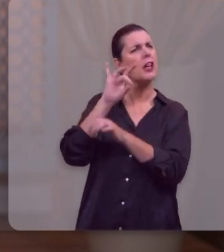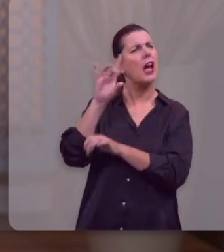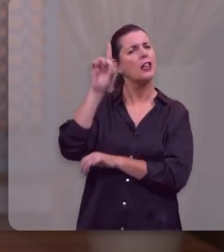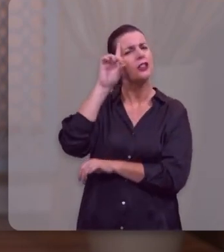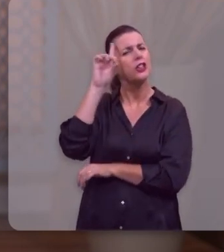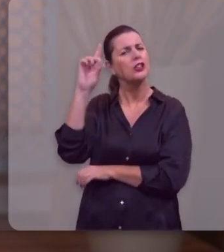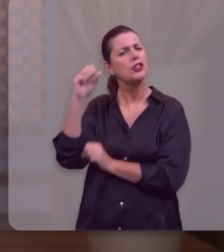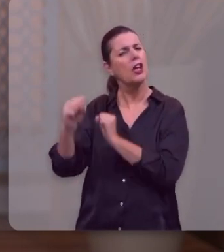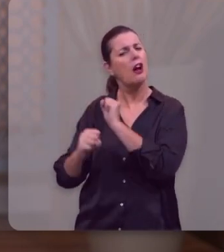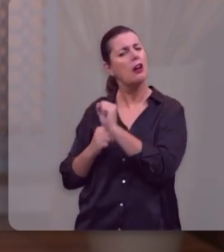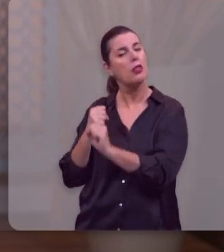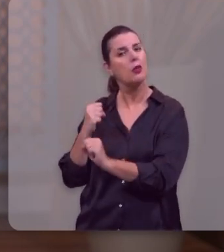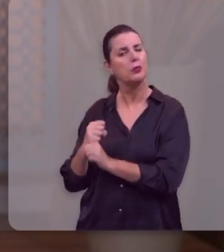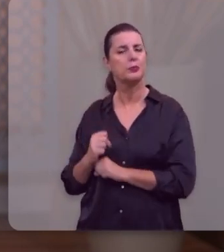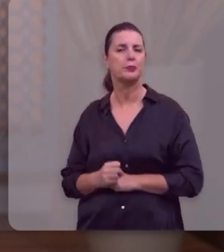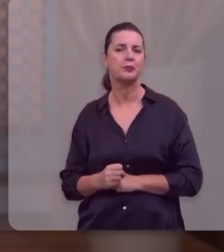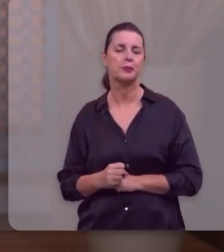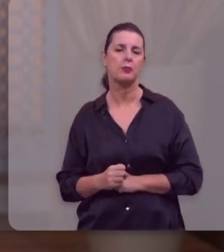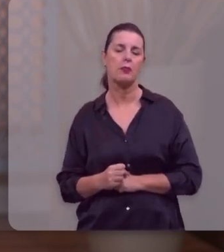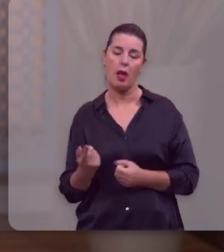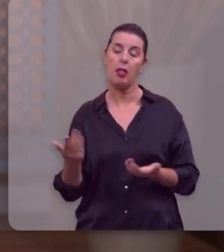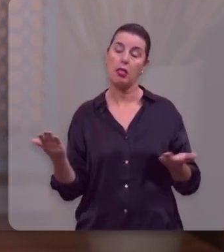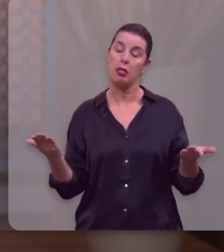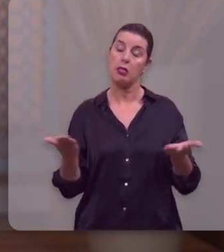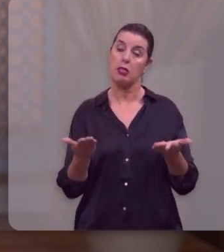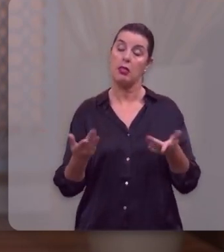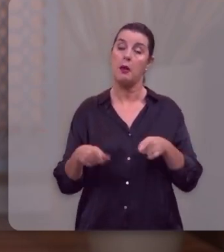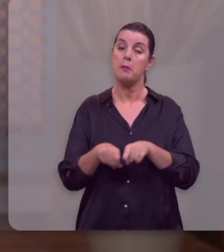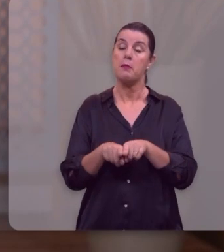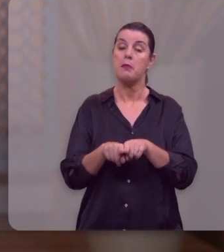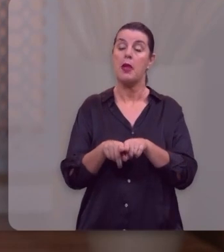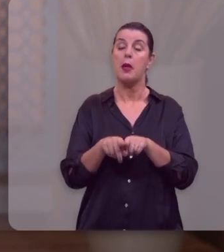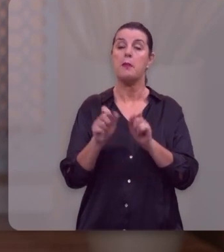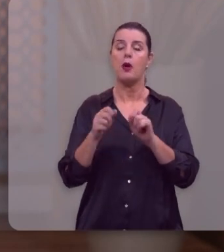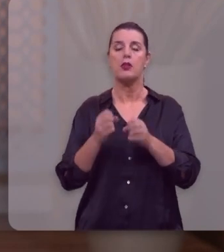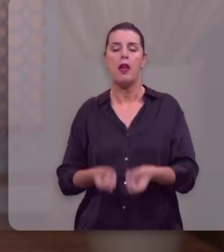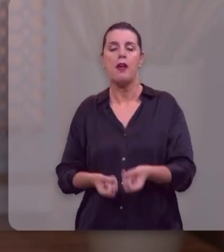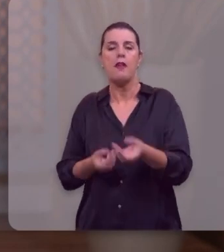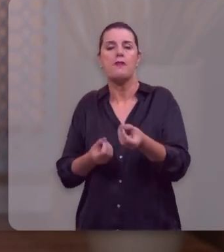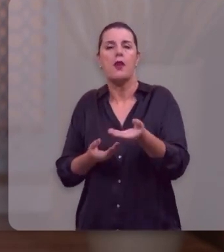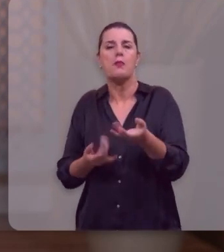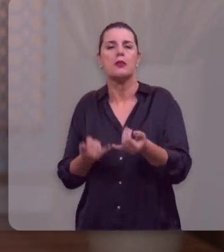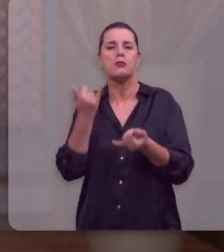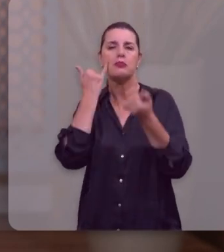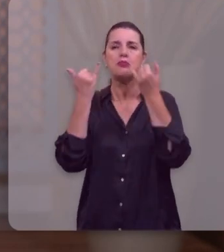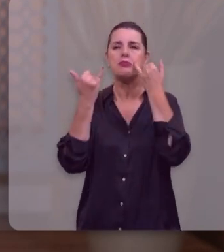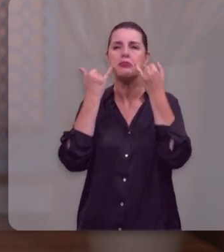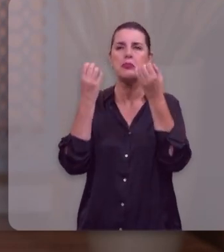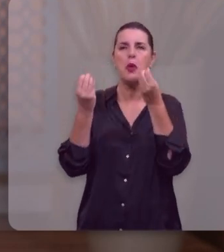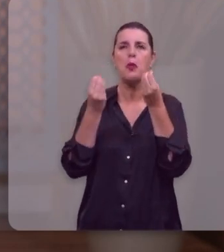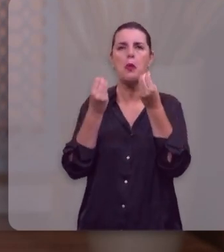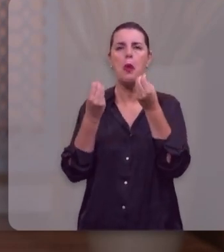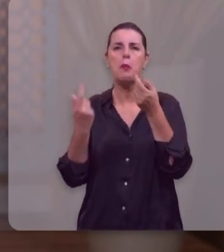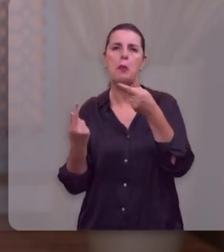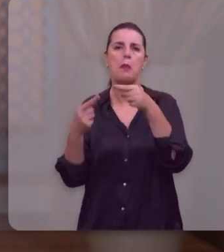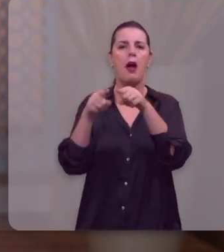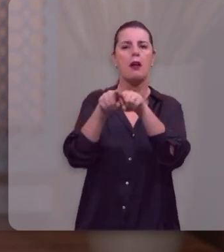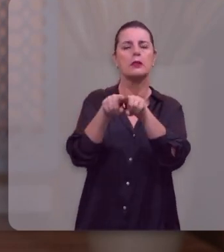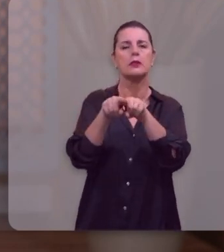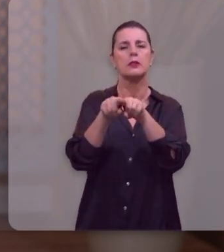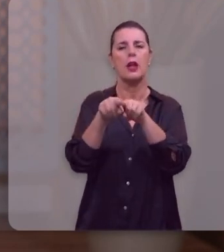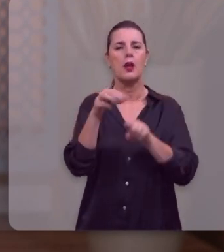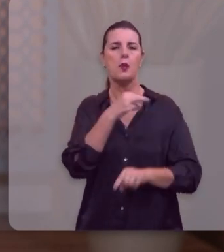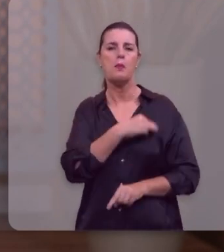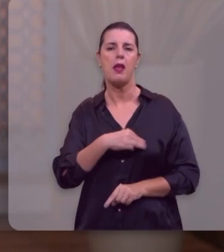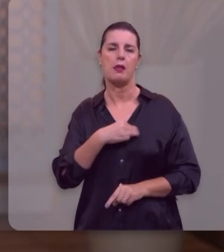para cada um dos dias do ano. E ali você também vai receber informações de como se tornar um parceiro em missão